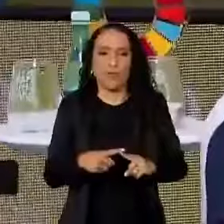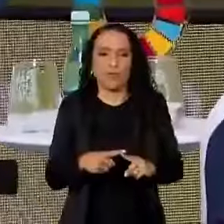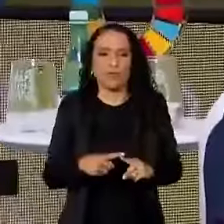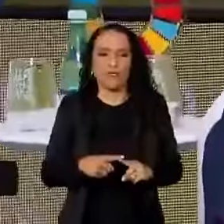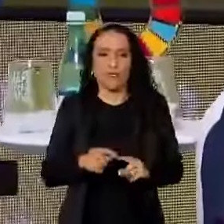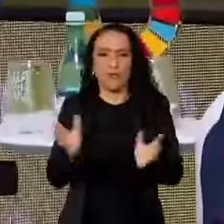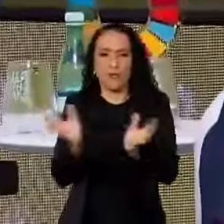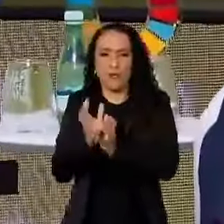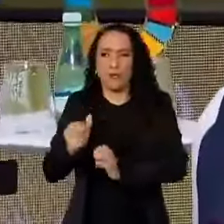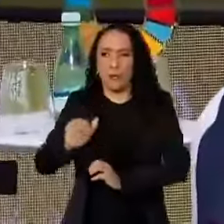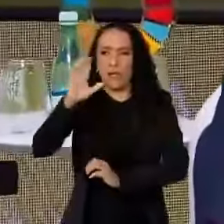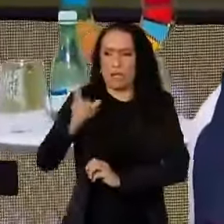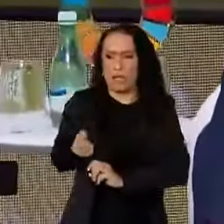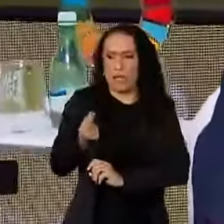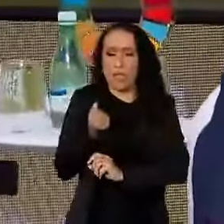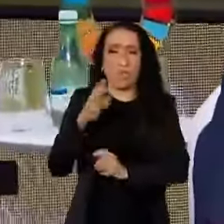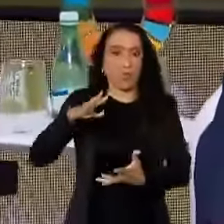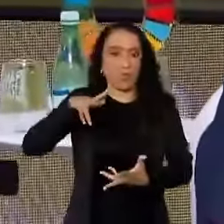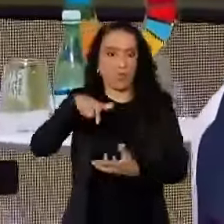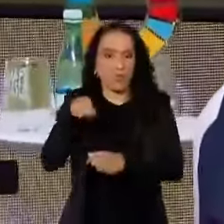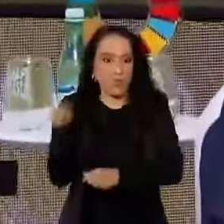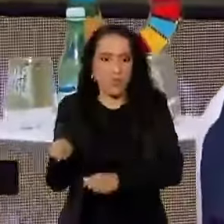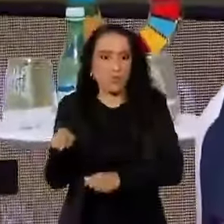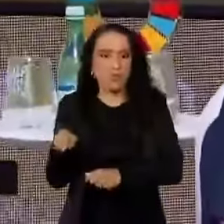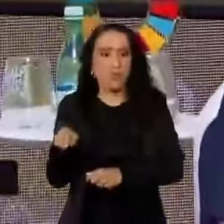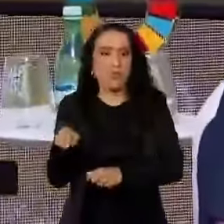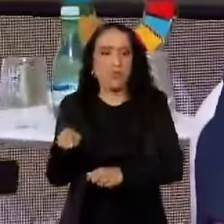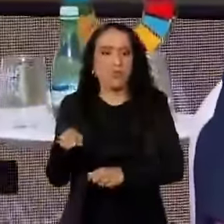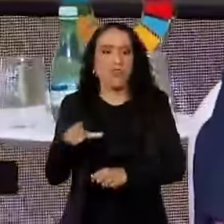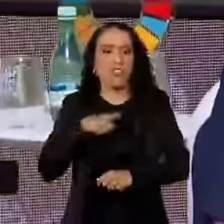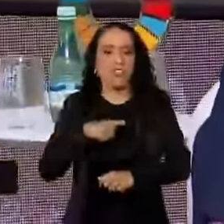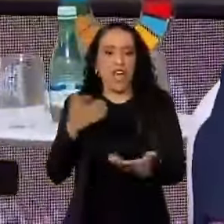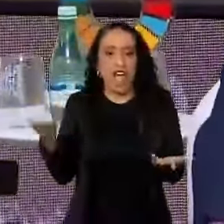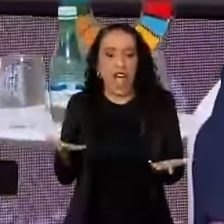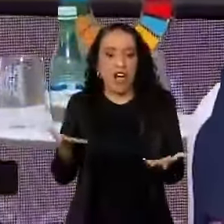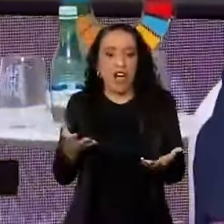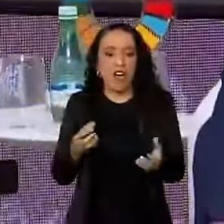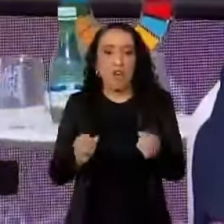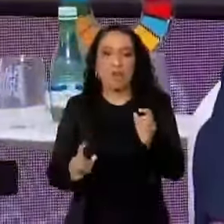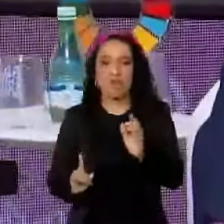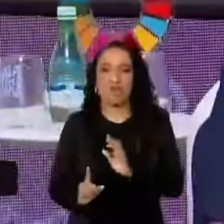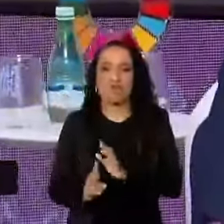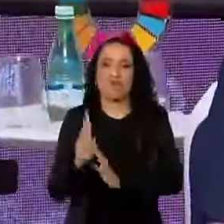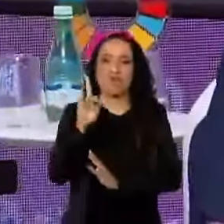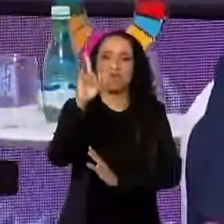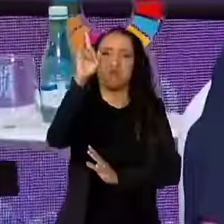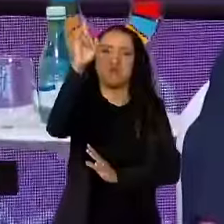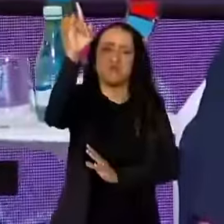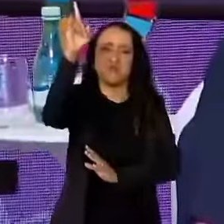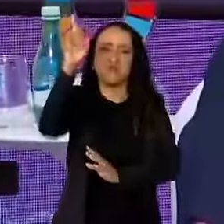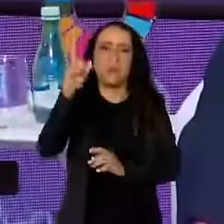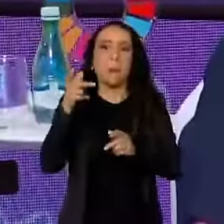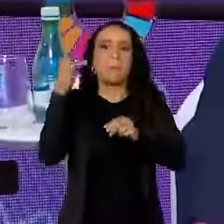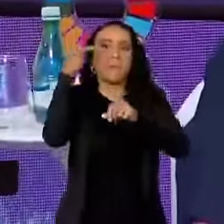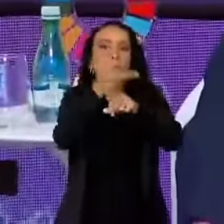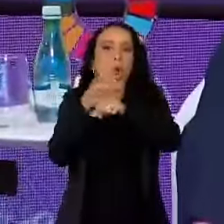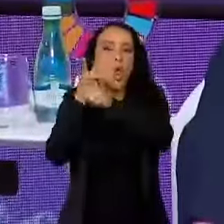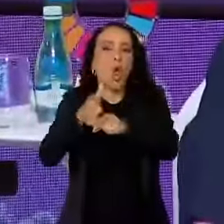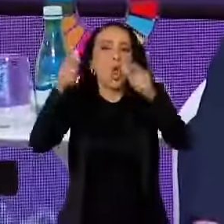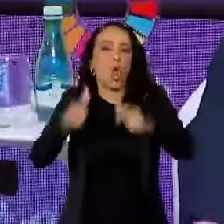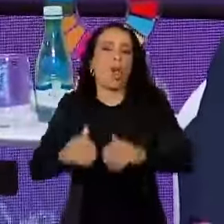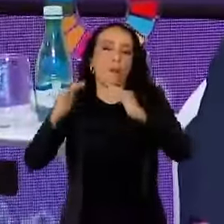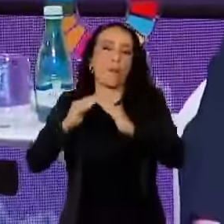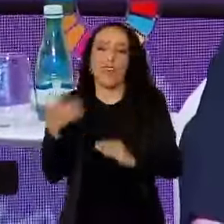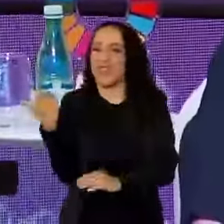mais ricos do mundo estão fazendo foguete e tentando procurar espaço para morar e não têm.